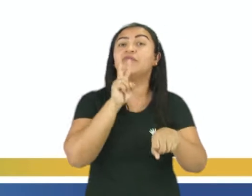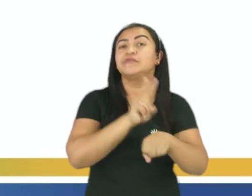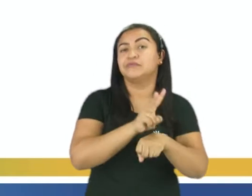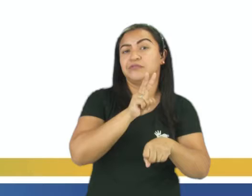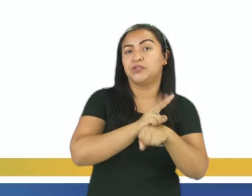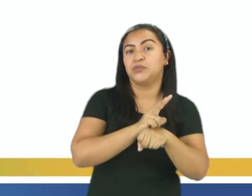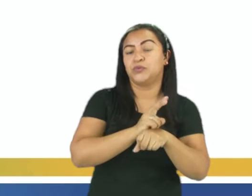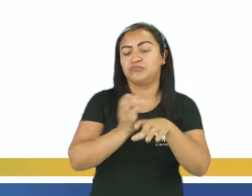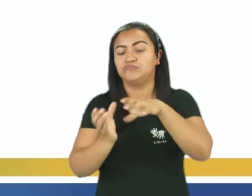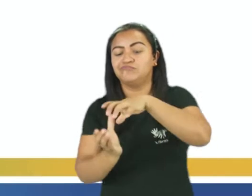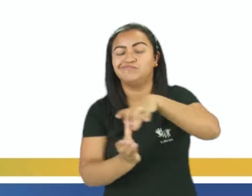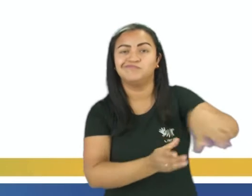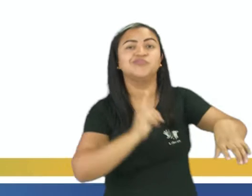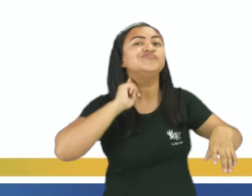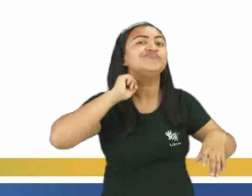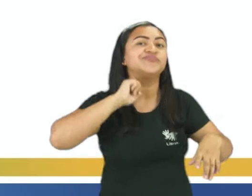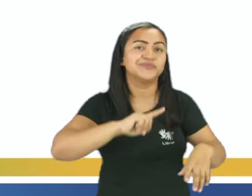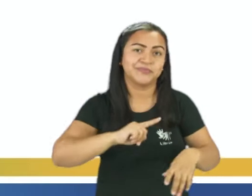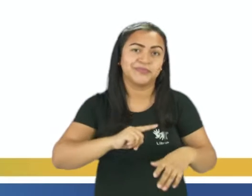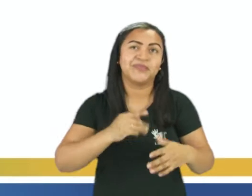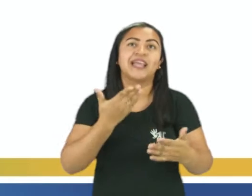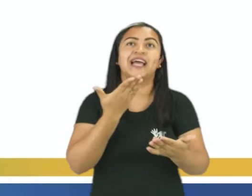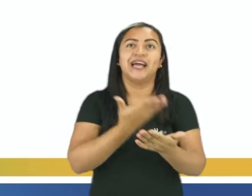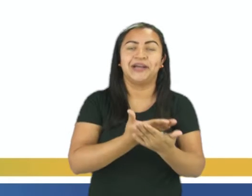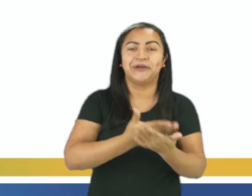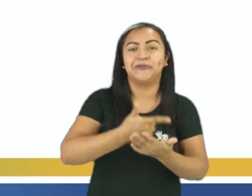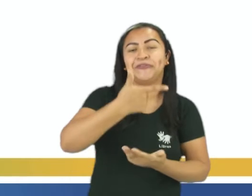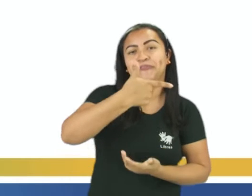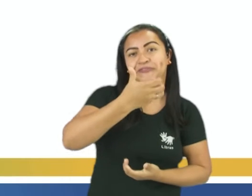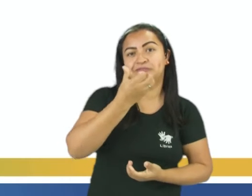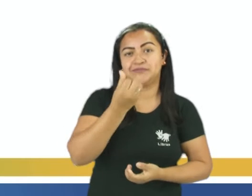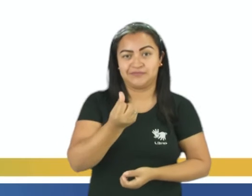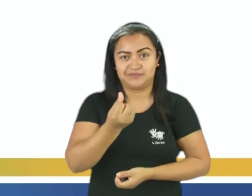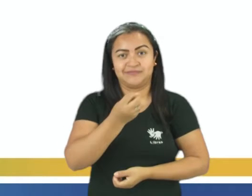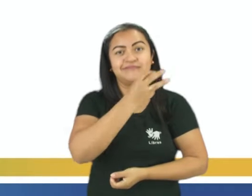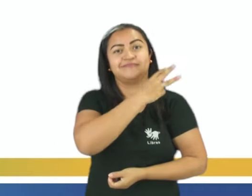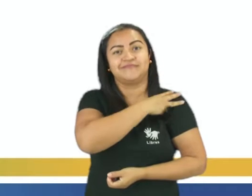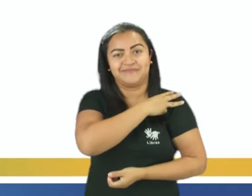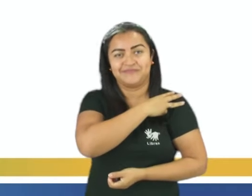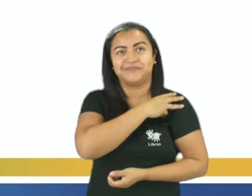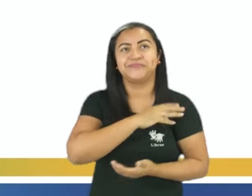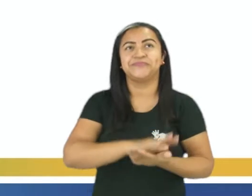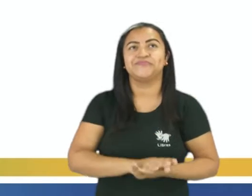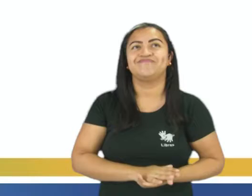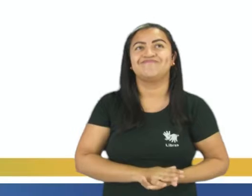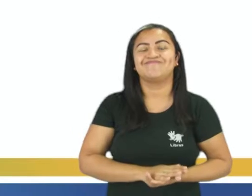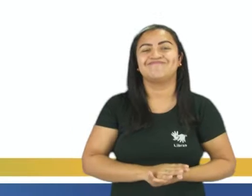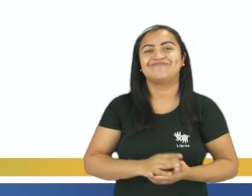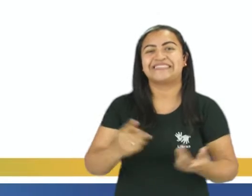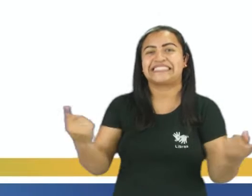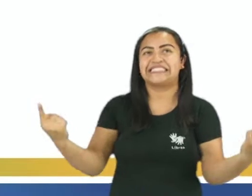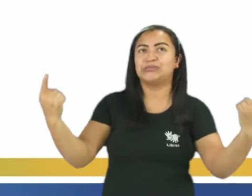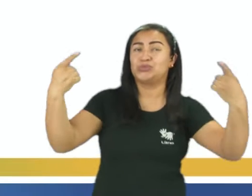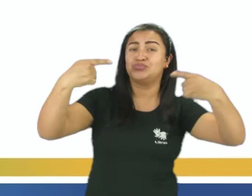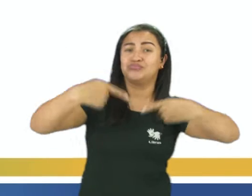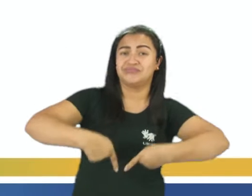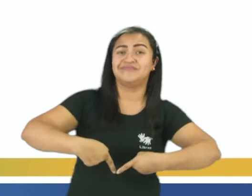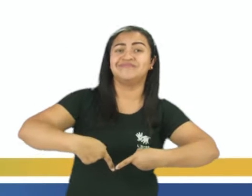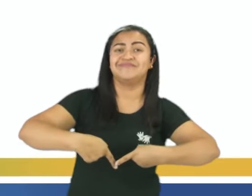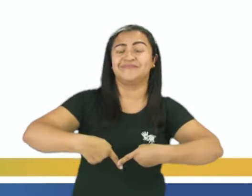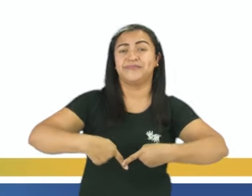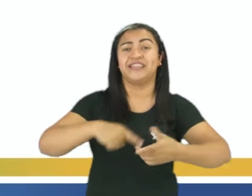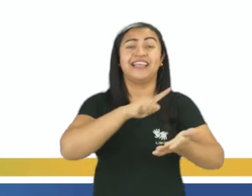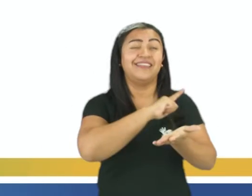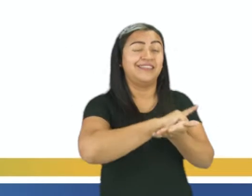número 26, terceira série do ensino médio. Vamos lá. O desafio do Brasil no saneamento básico.